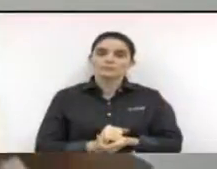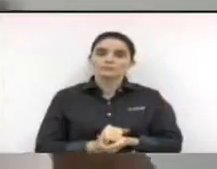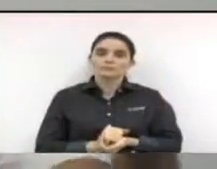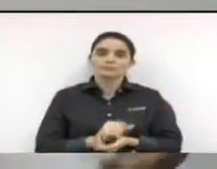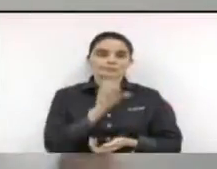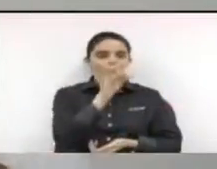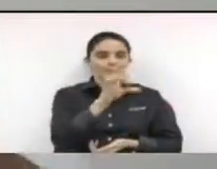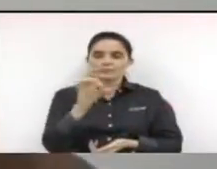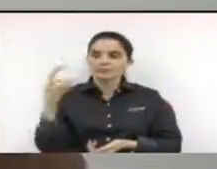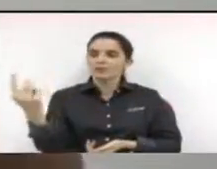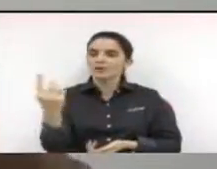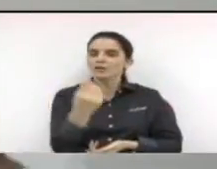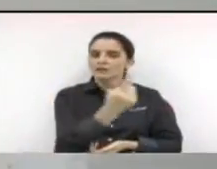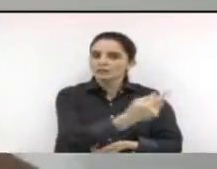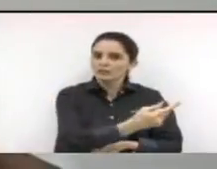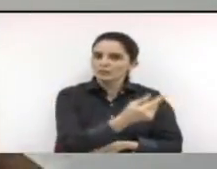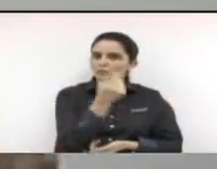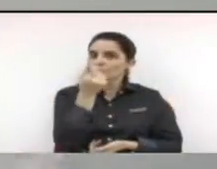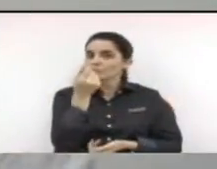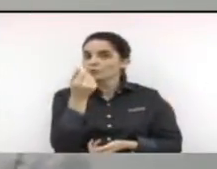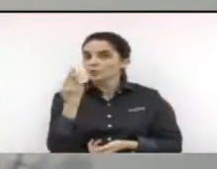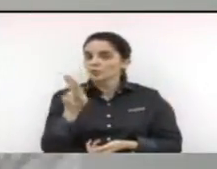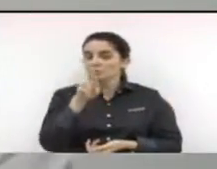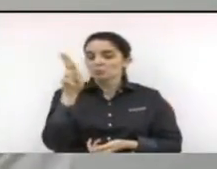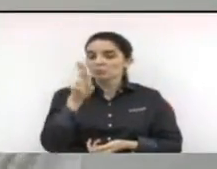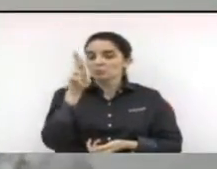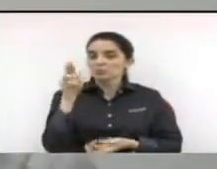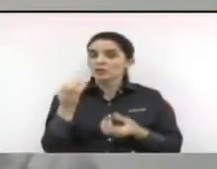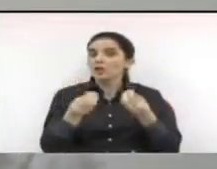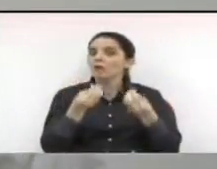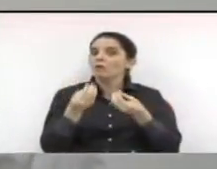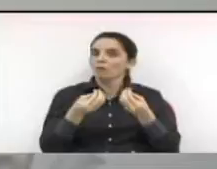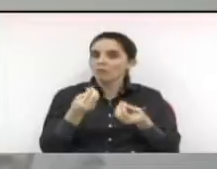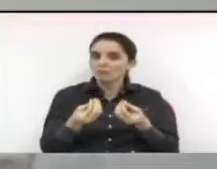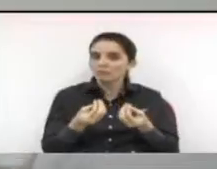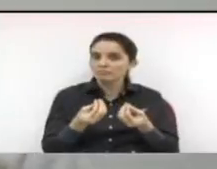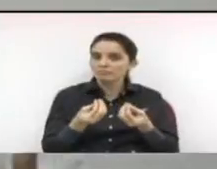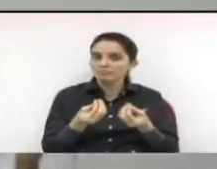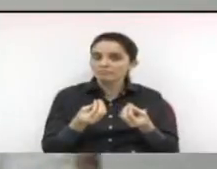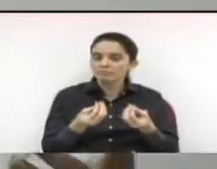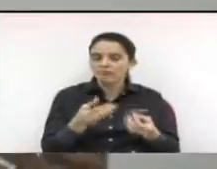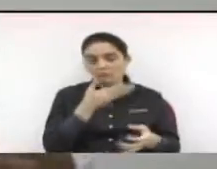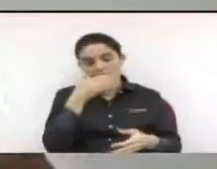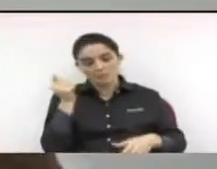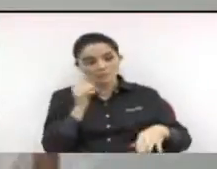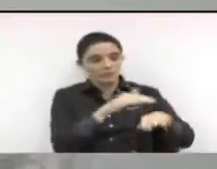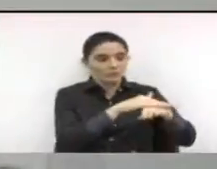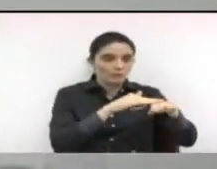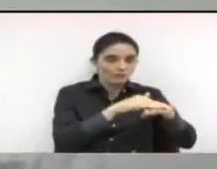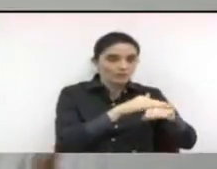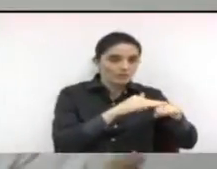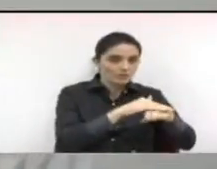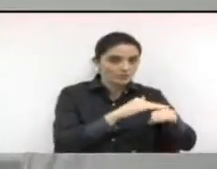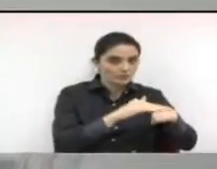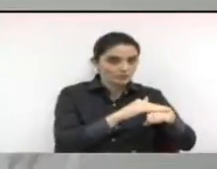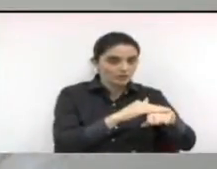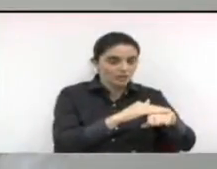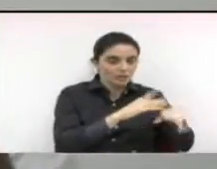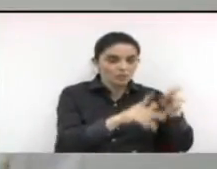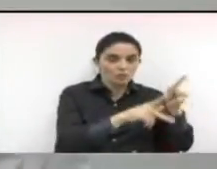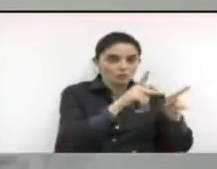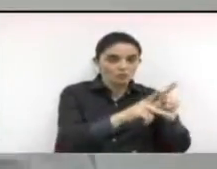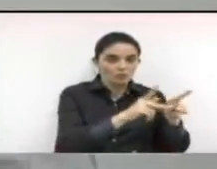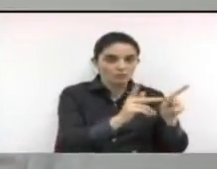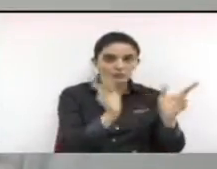Cada um daqui vai usar esse dinheiro ou vai discutir com a sua população e tal. Eu tenho certeza que desse conjunto de vereadores,